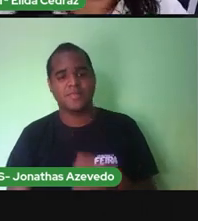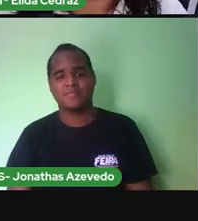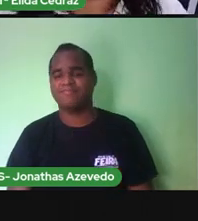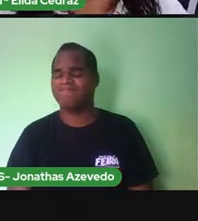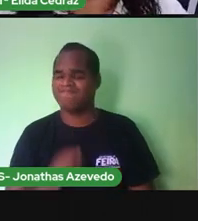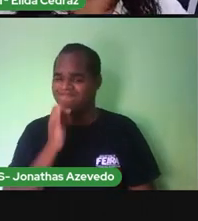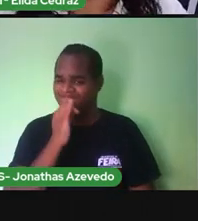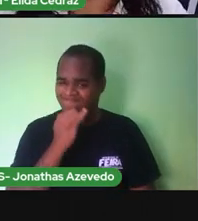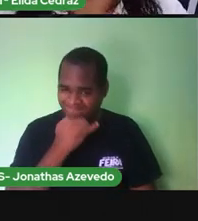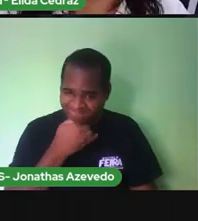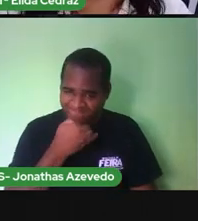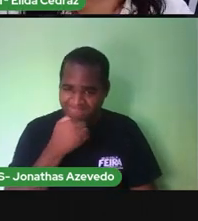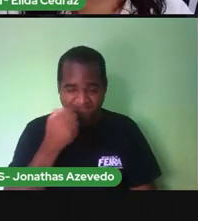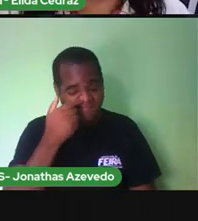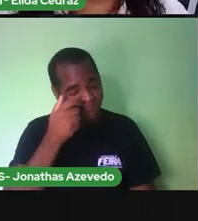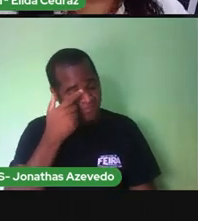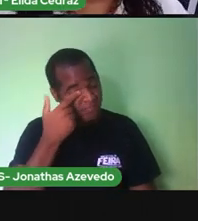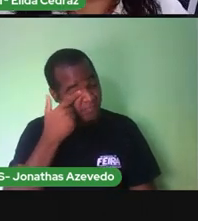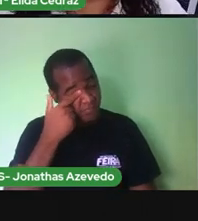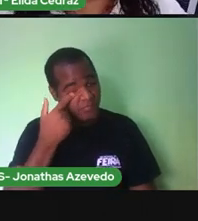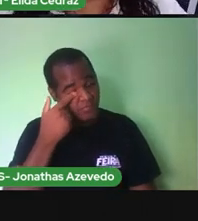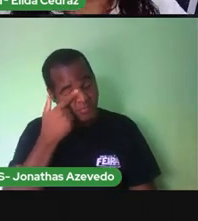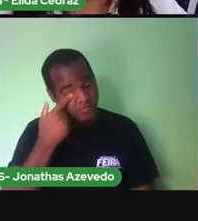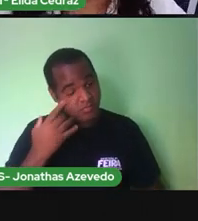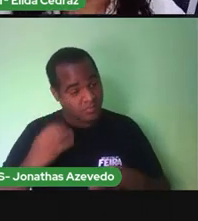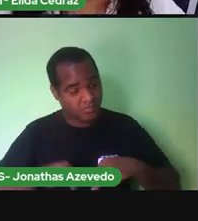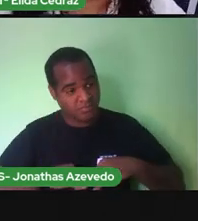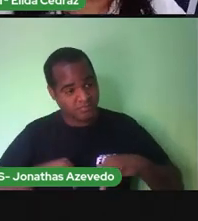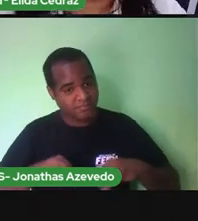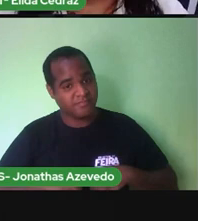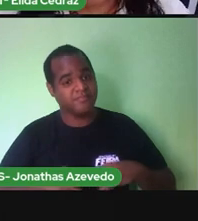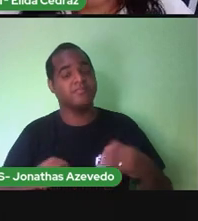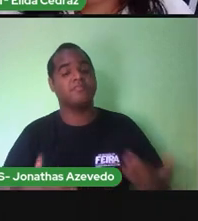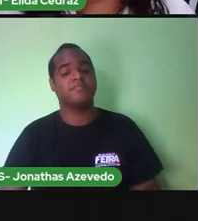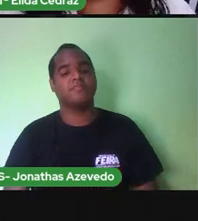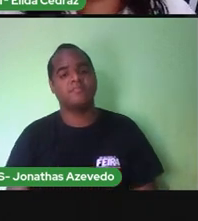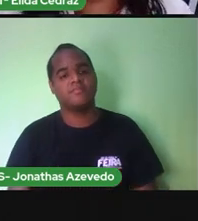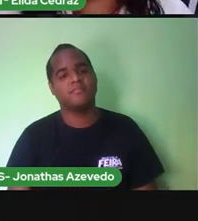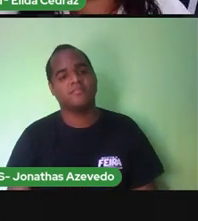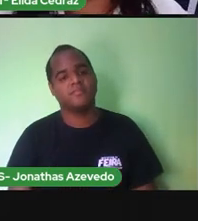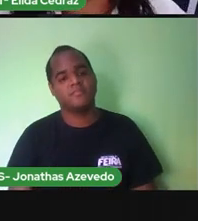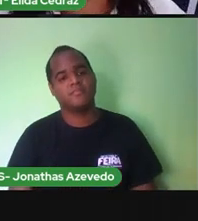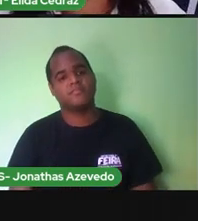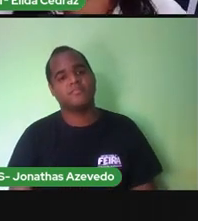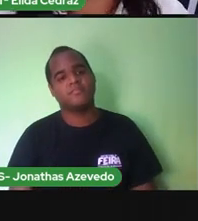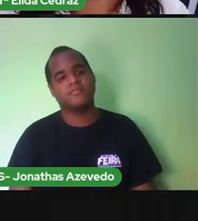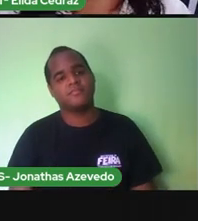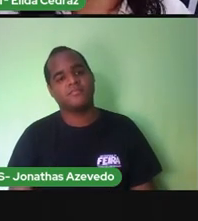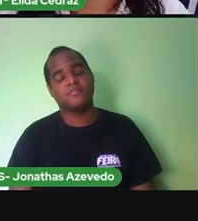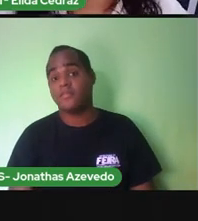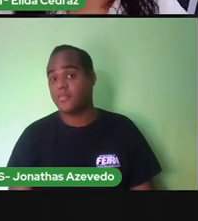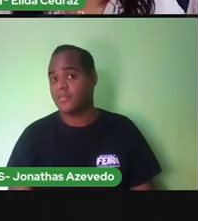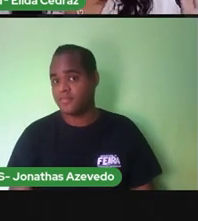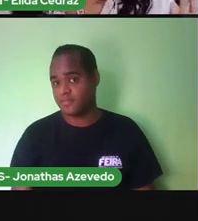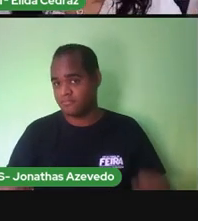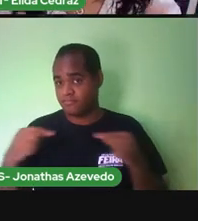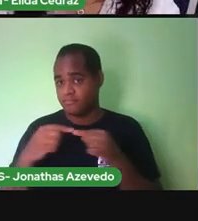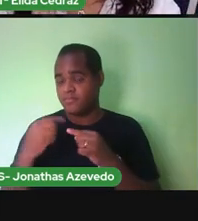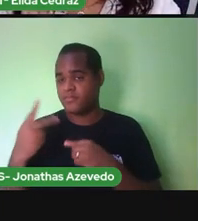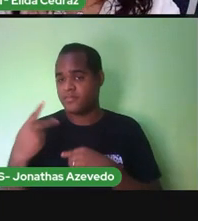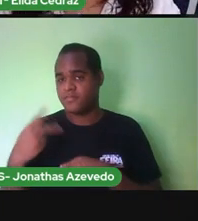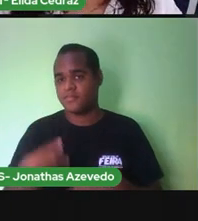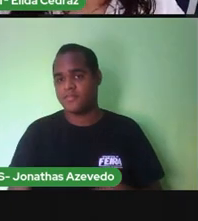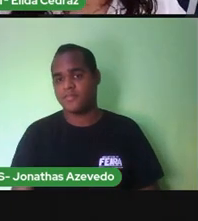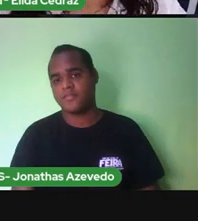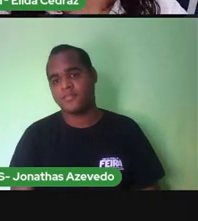Muito triste O bichinho vai sofrer Então A atividade de hoje Ó o cartaz